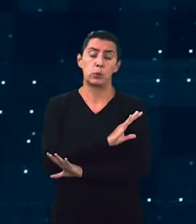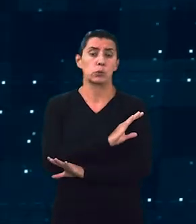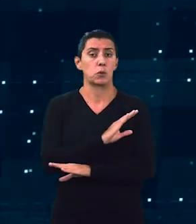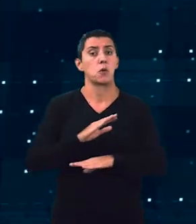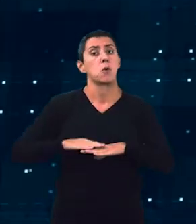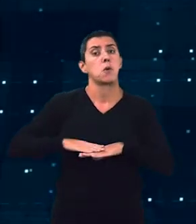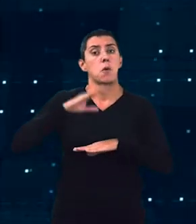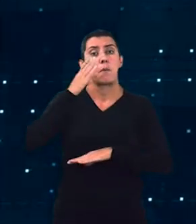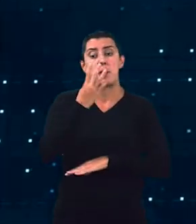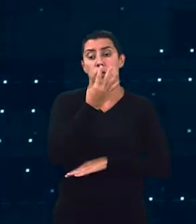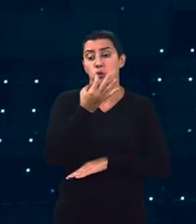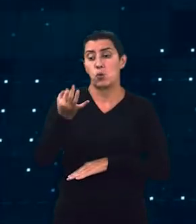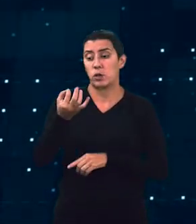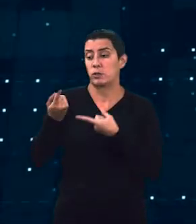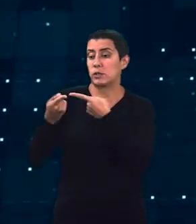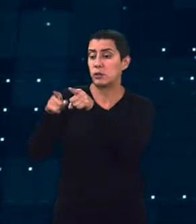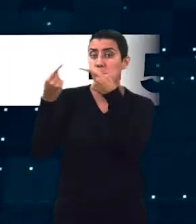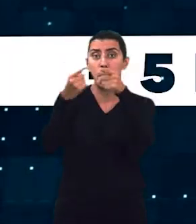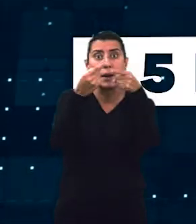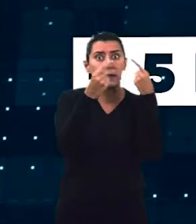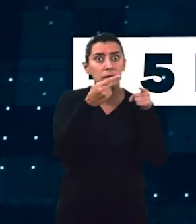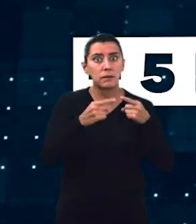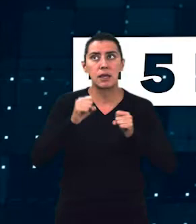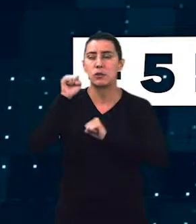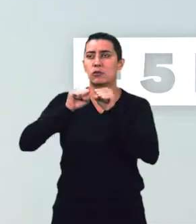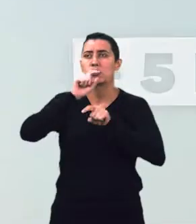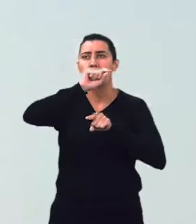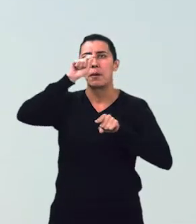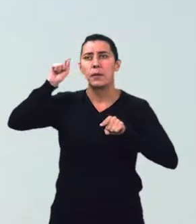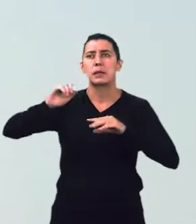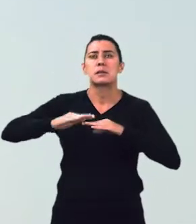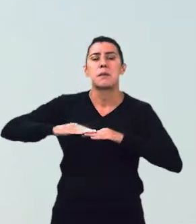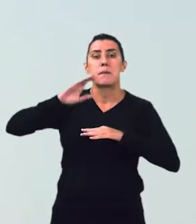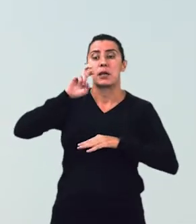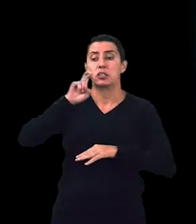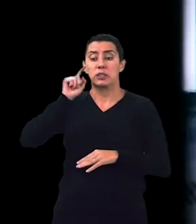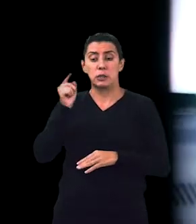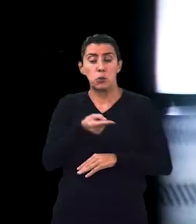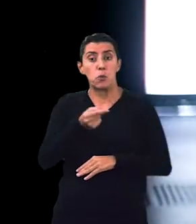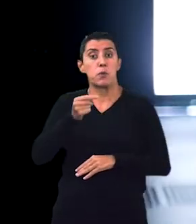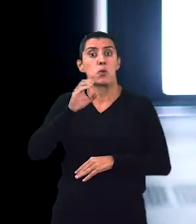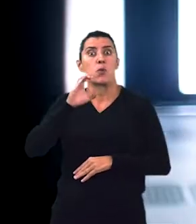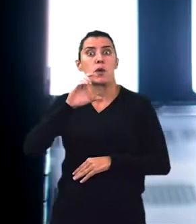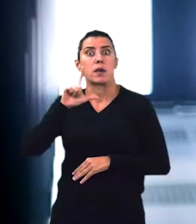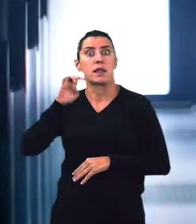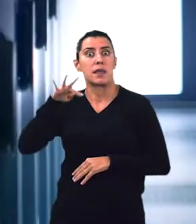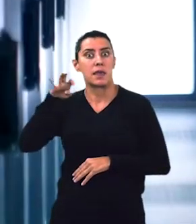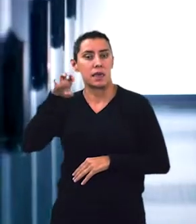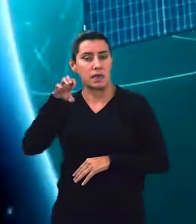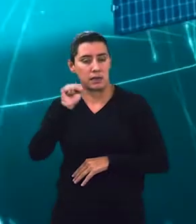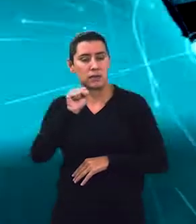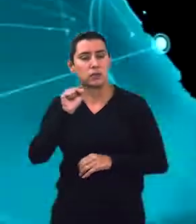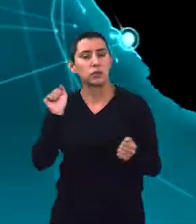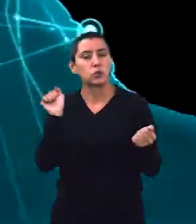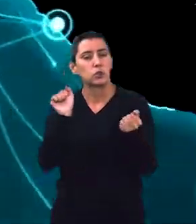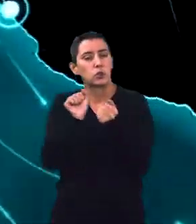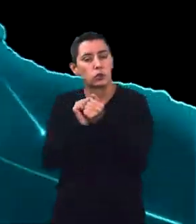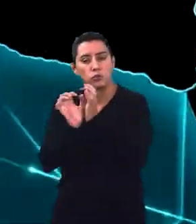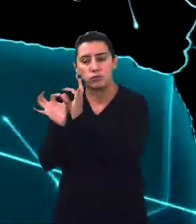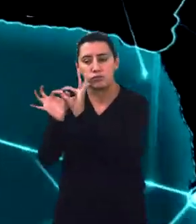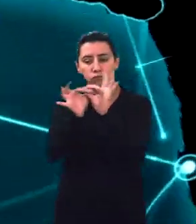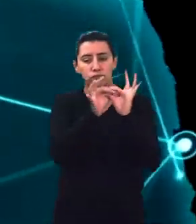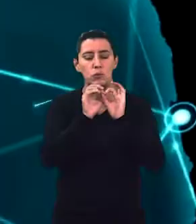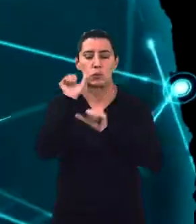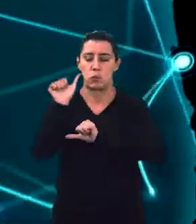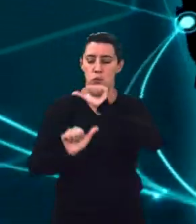parceiros do ecossistema para atender a mais de 5 mil clientes e juntos pavimentamos o caminho para a transformação digital